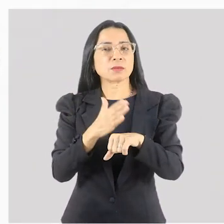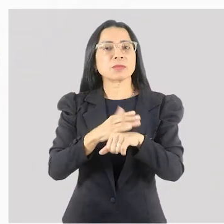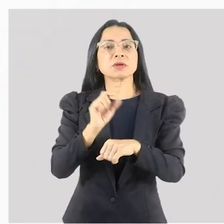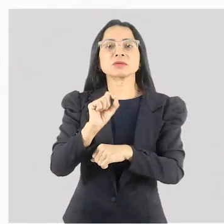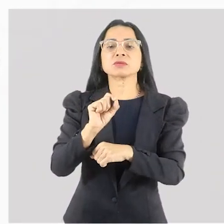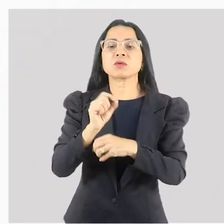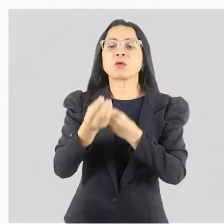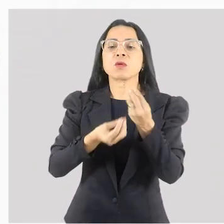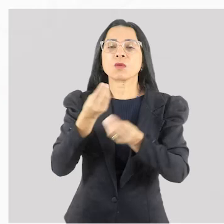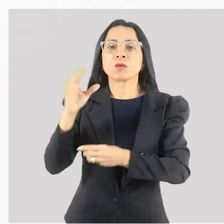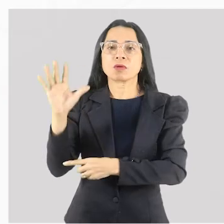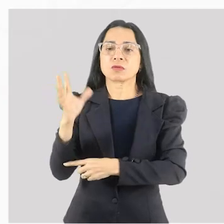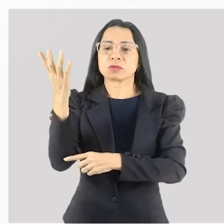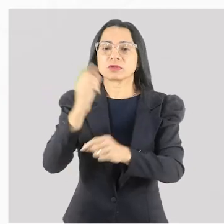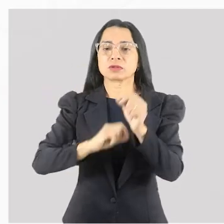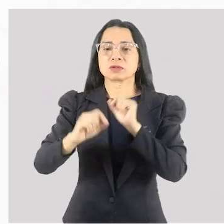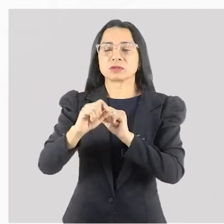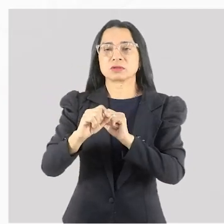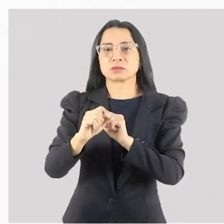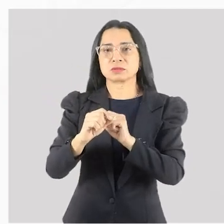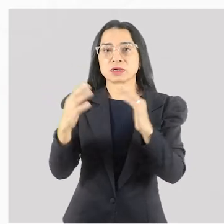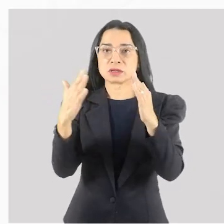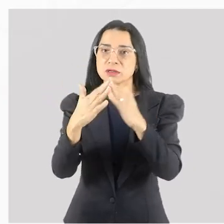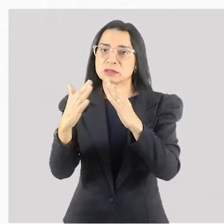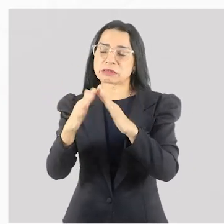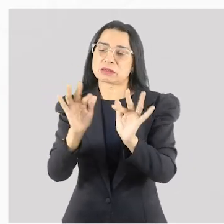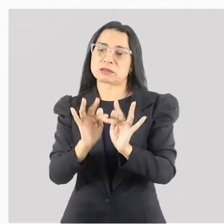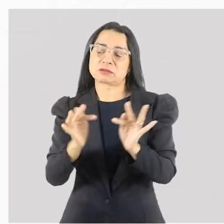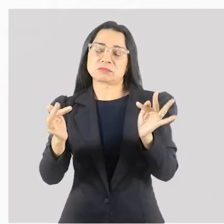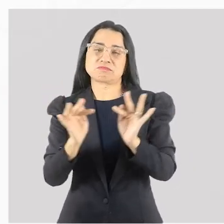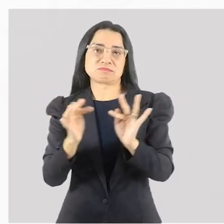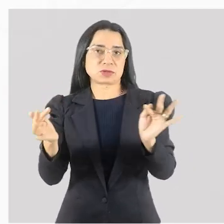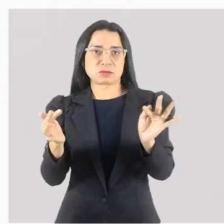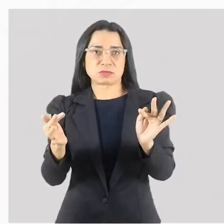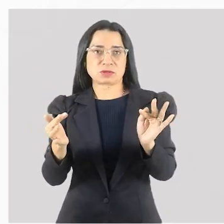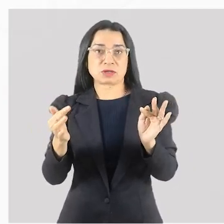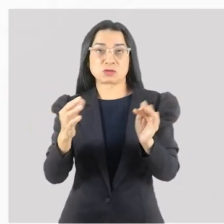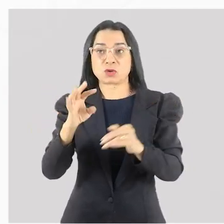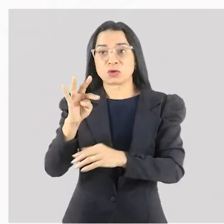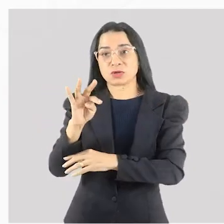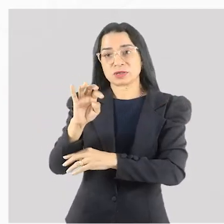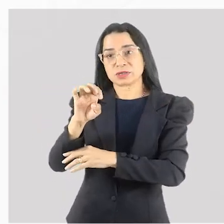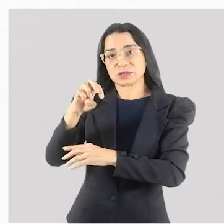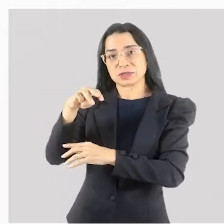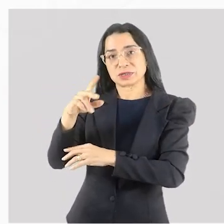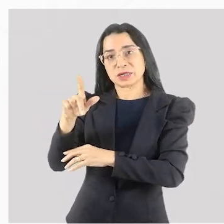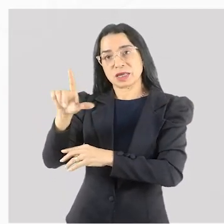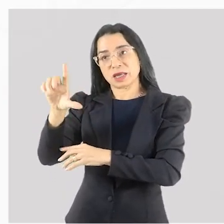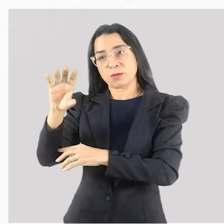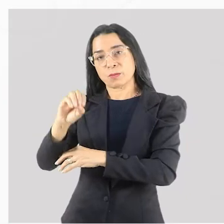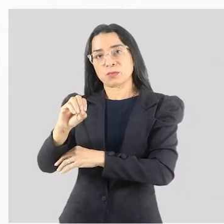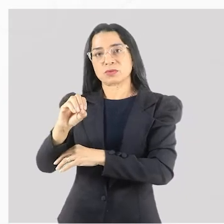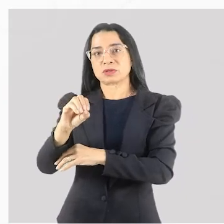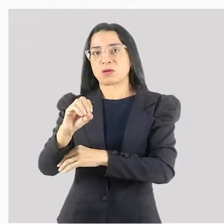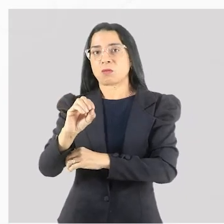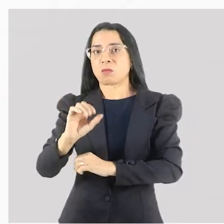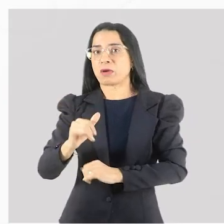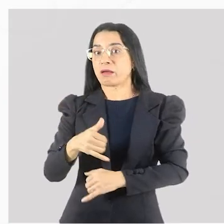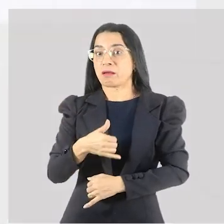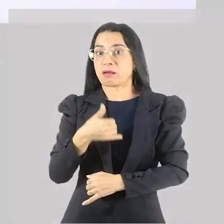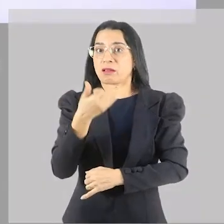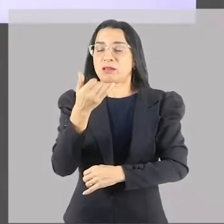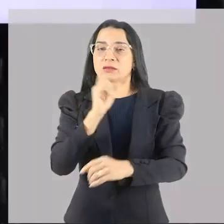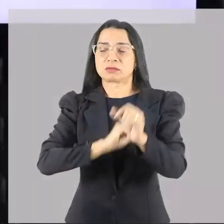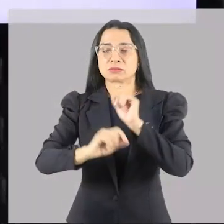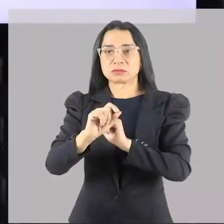de como acontecia. As casas são muito simples, já os templos eram mais elegantes. Então, na Grécia, há uma simplicidade, mas existem regras